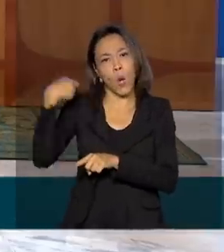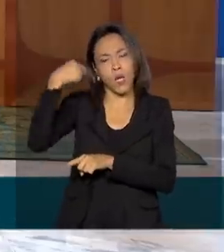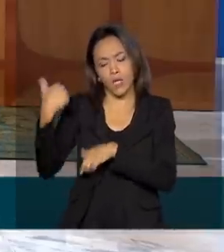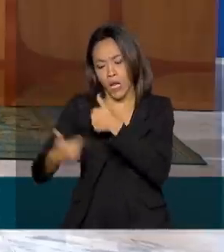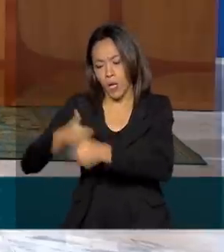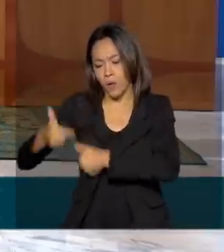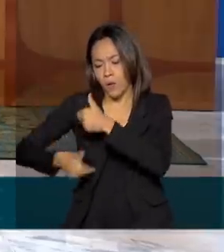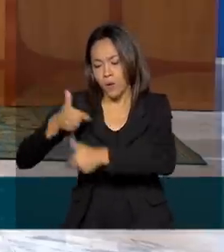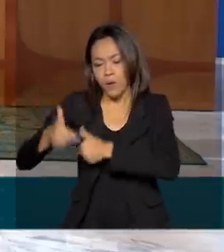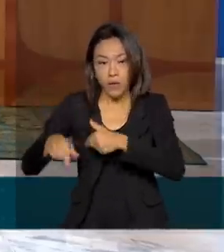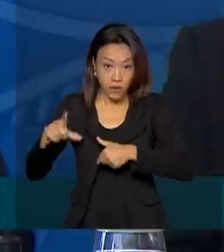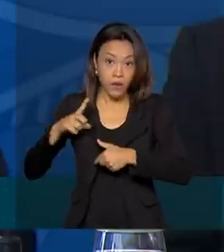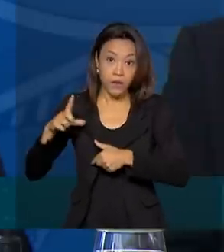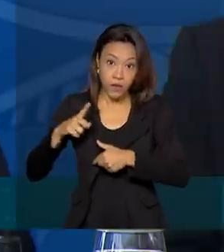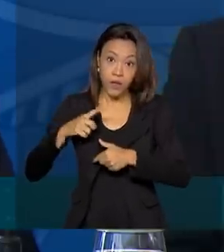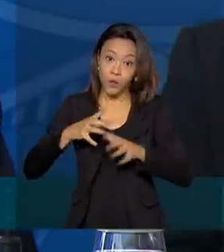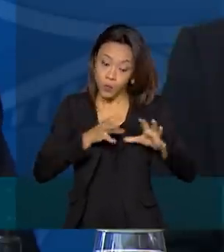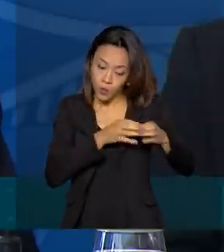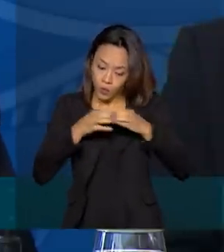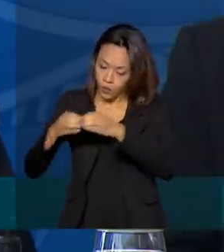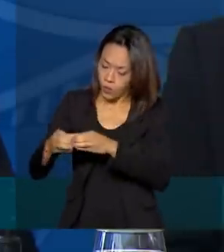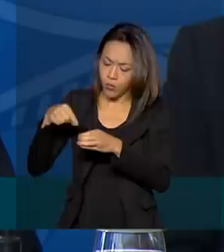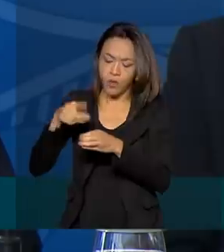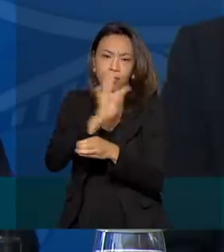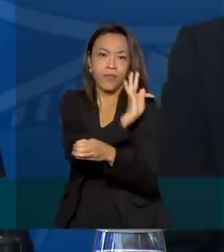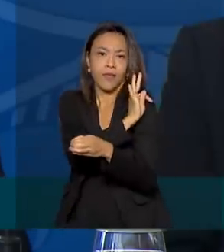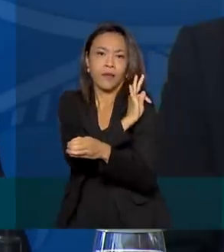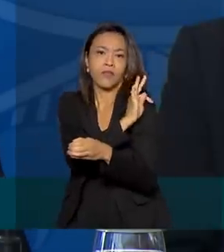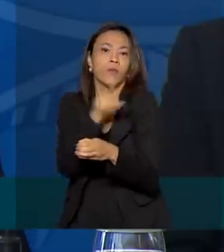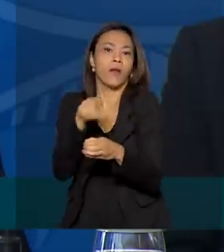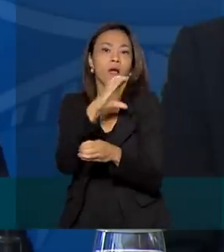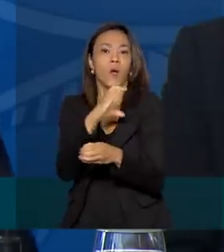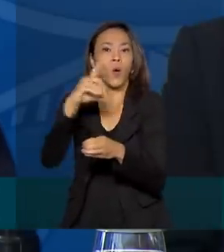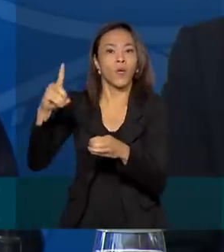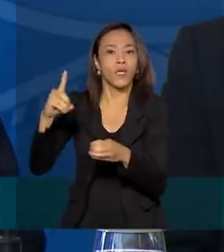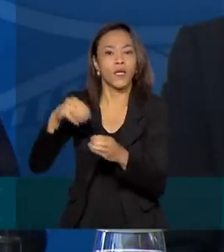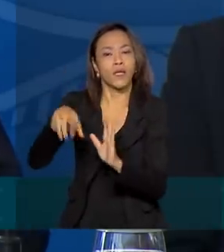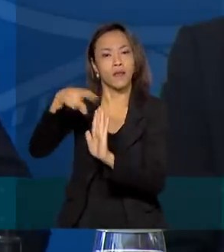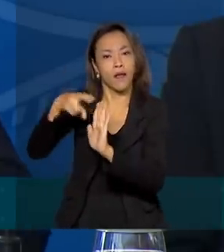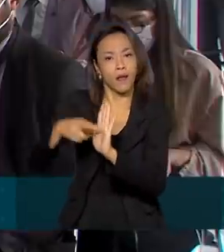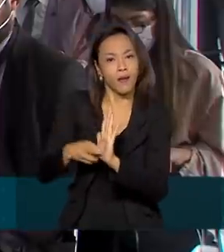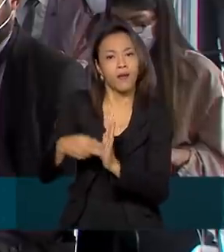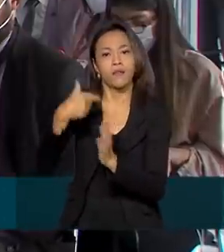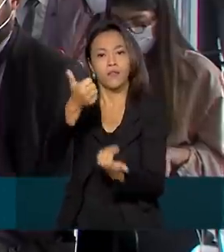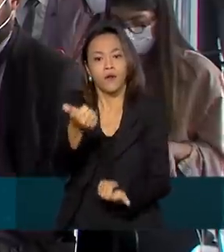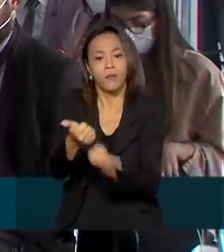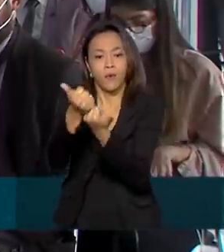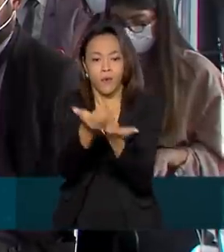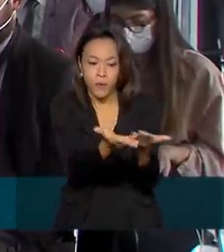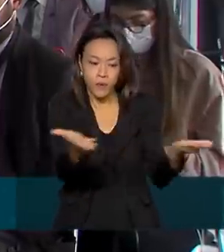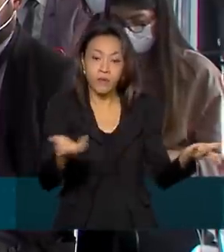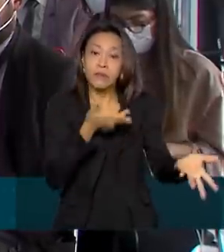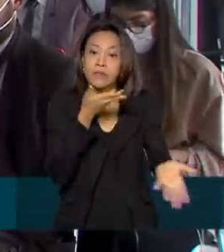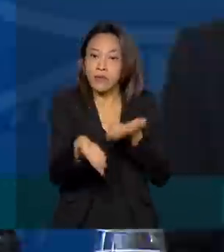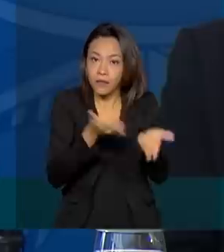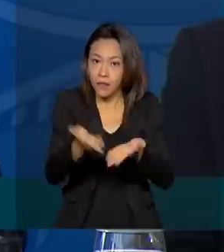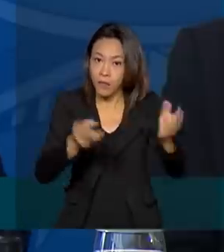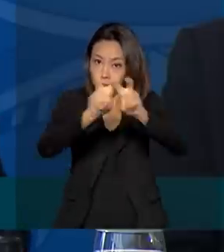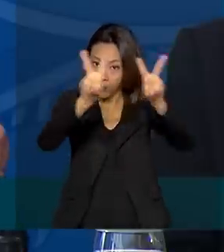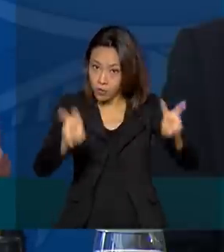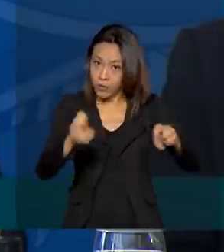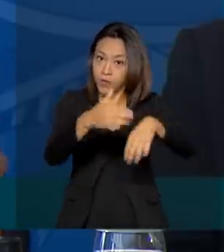dia e vai contar com um comitê técnico para coordenar a elaboração de protocolos assistenciais no tratamento da doença.